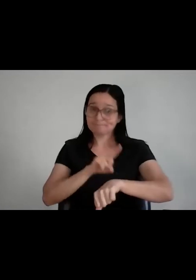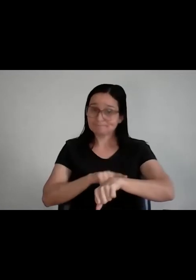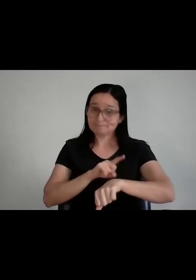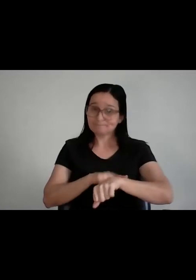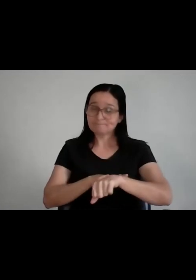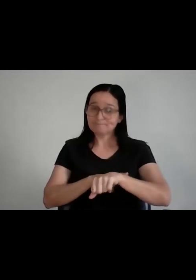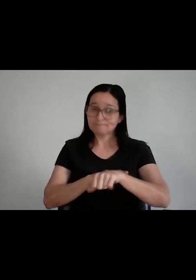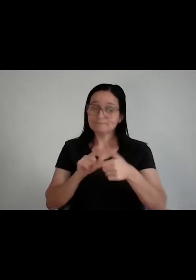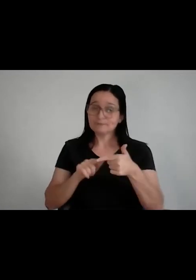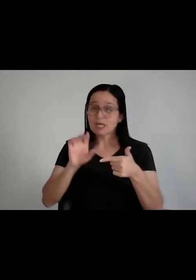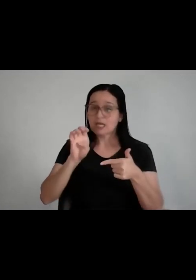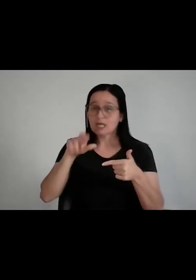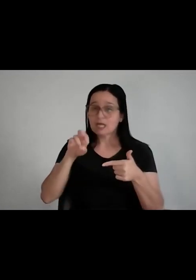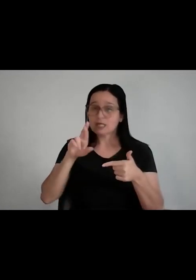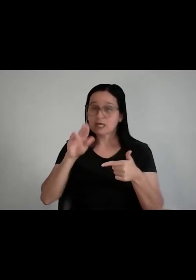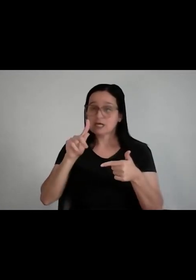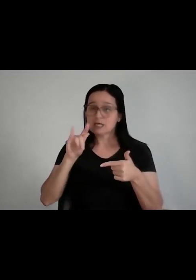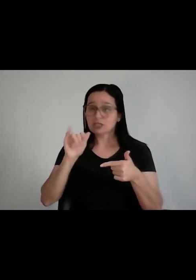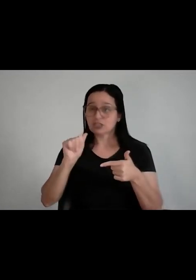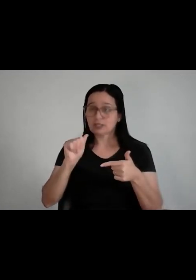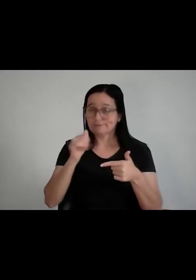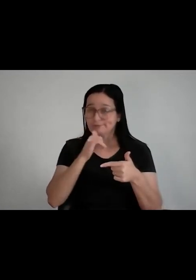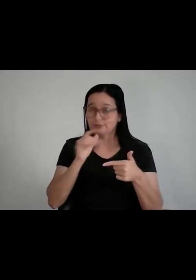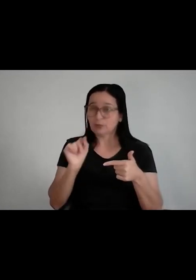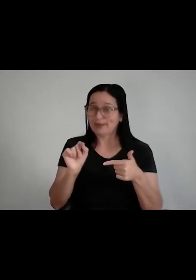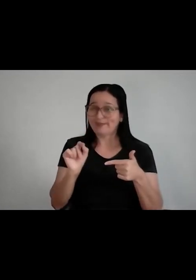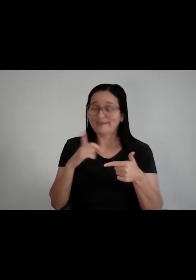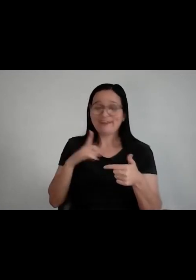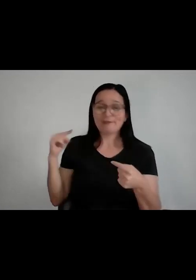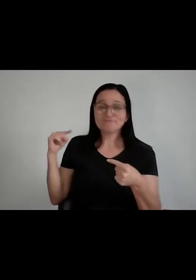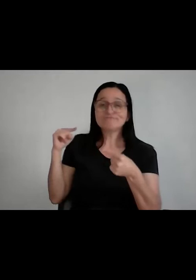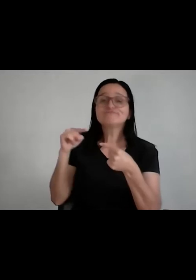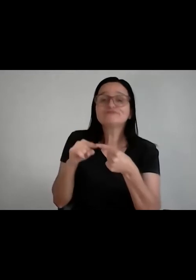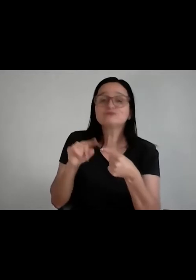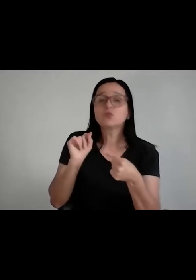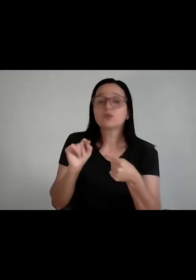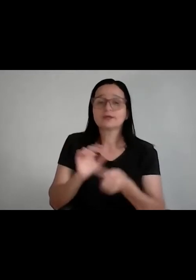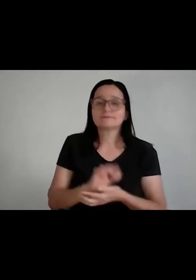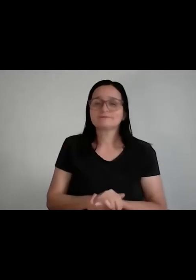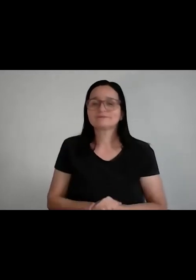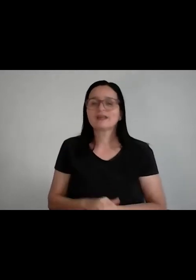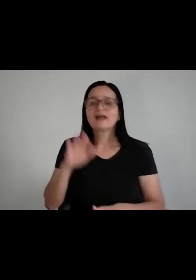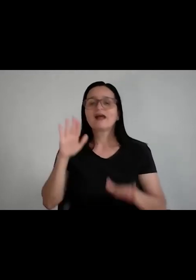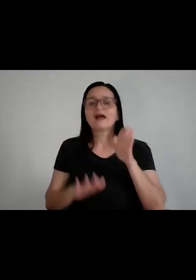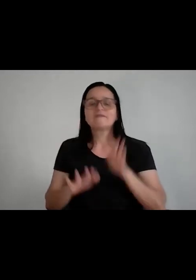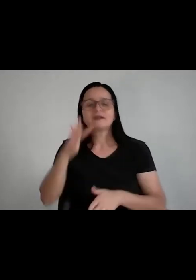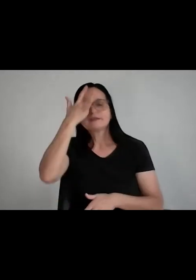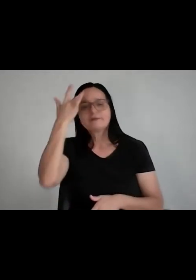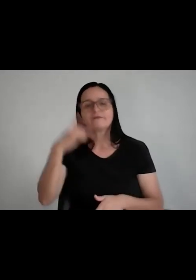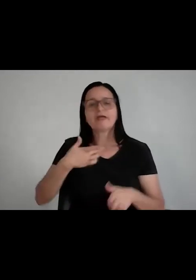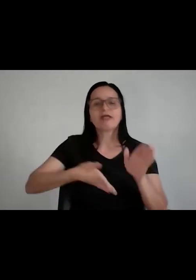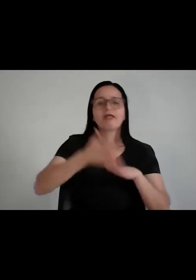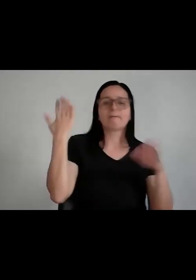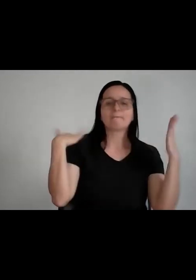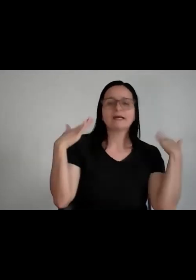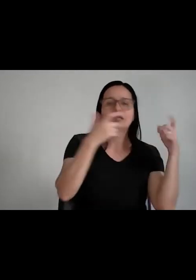energia. É a mesma coisa. Está botando a sua energia para o quê? Às vezes, tem gente que está gastando energia indo para lugares que não deveria, andando com gente